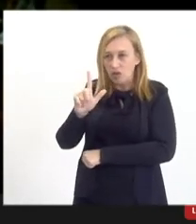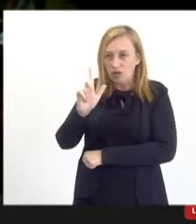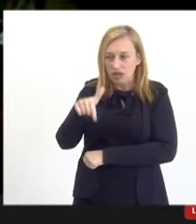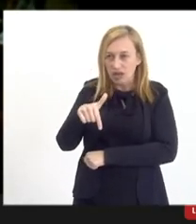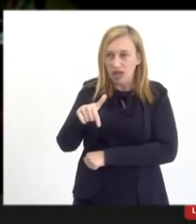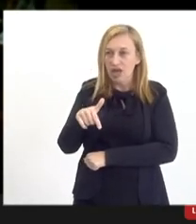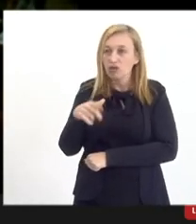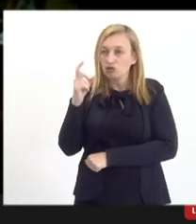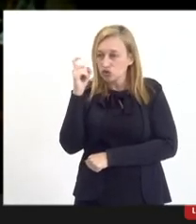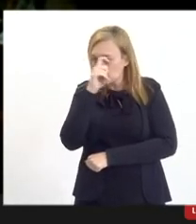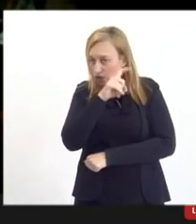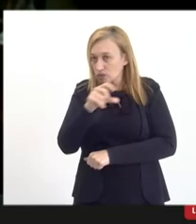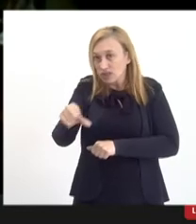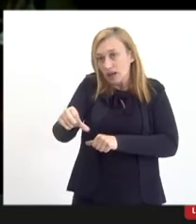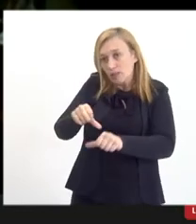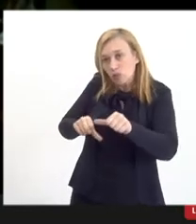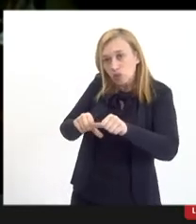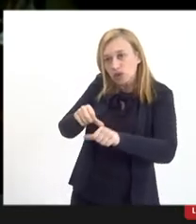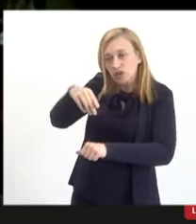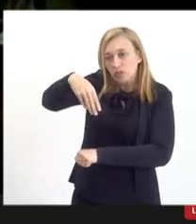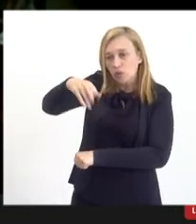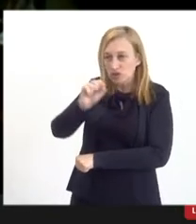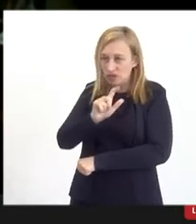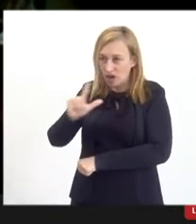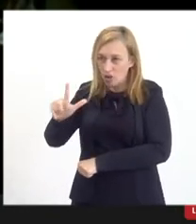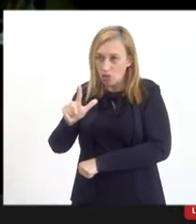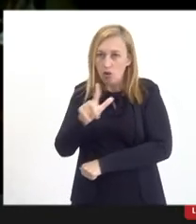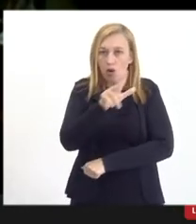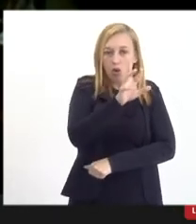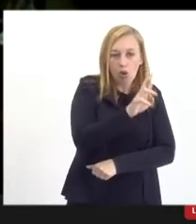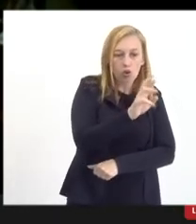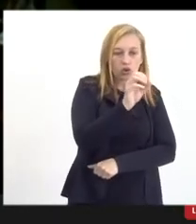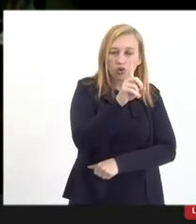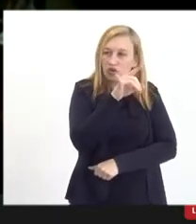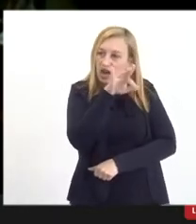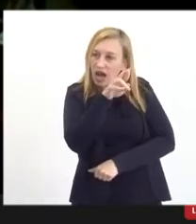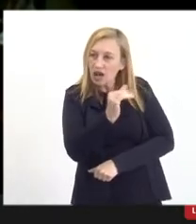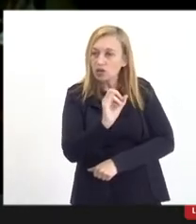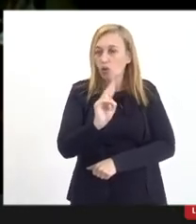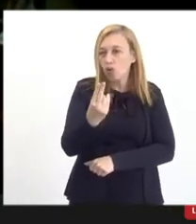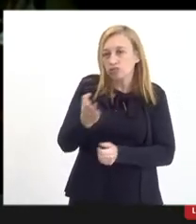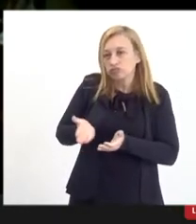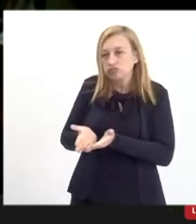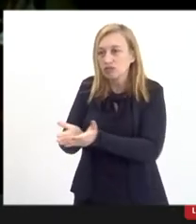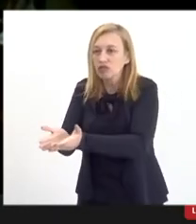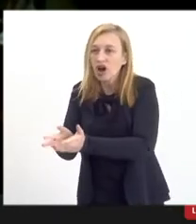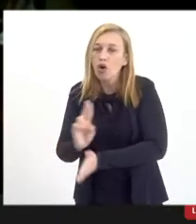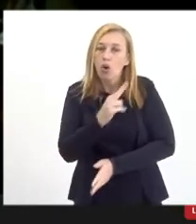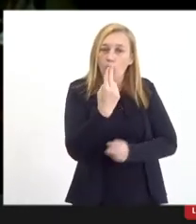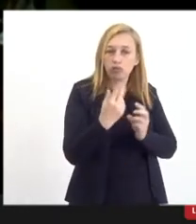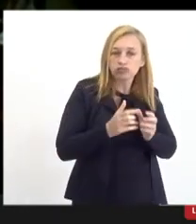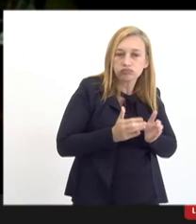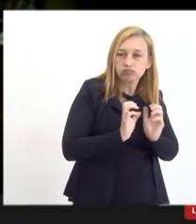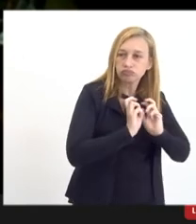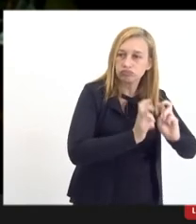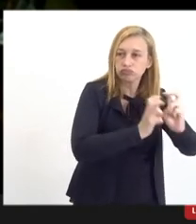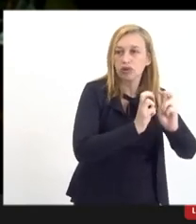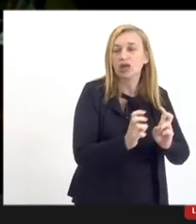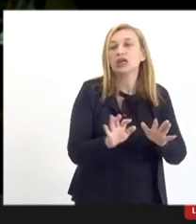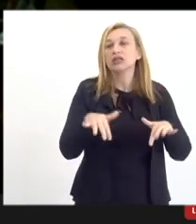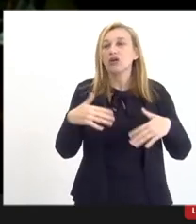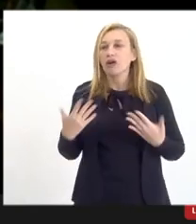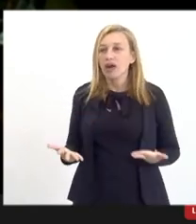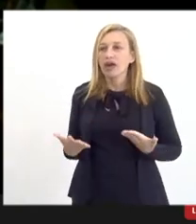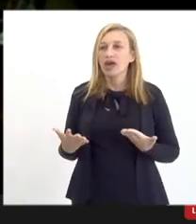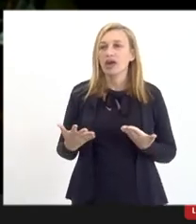crítico, onde você muda de um modal rodoviário para um modal naval, um modal ferroviário, então, esse